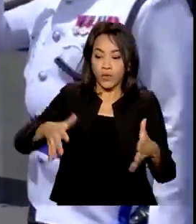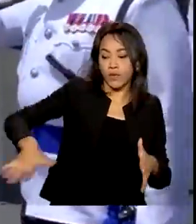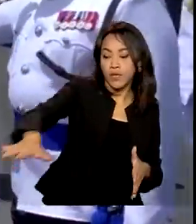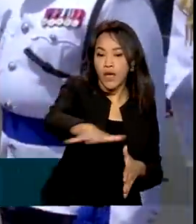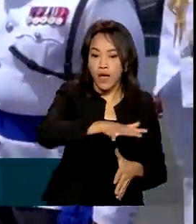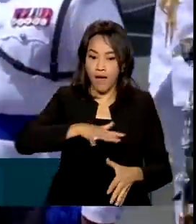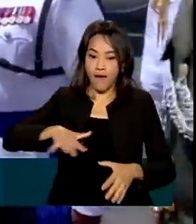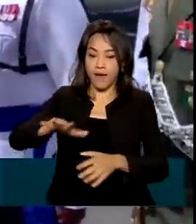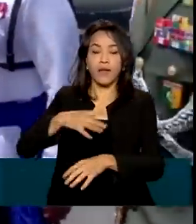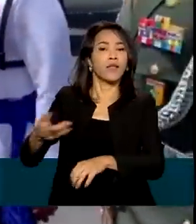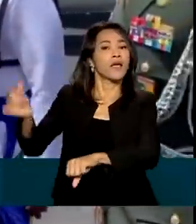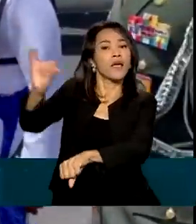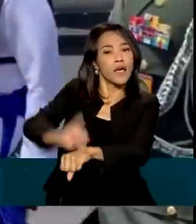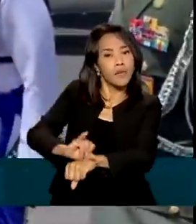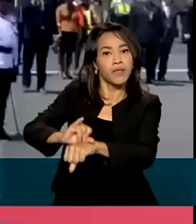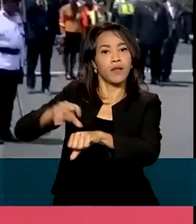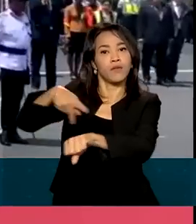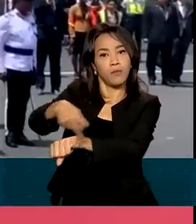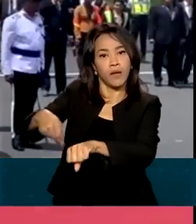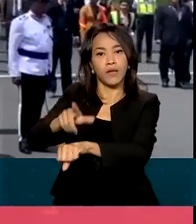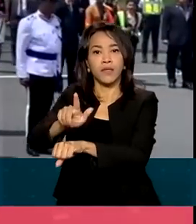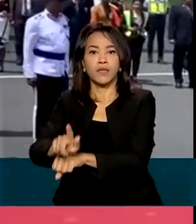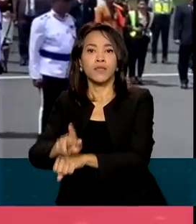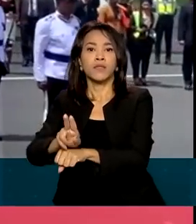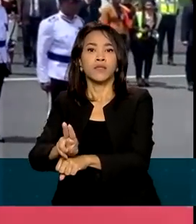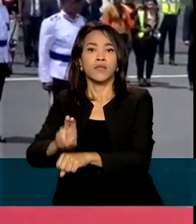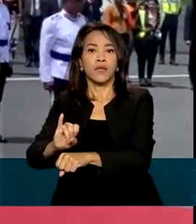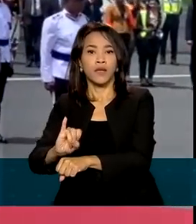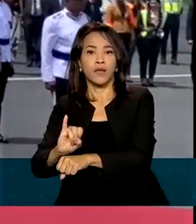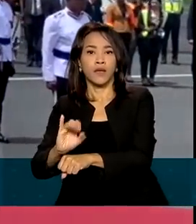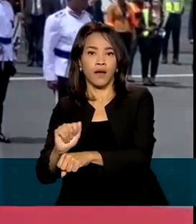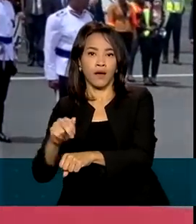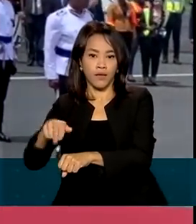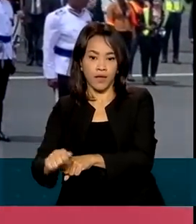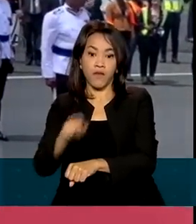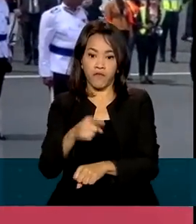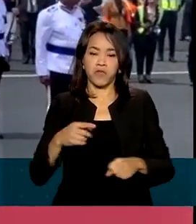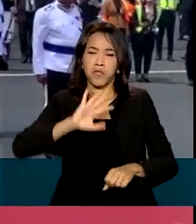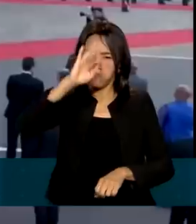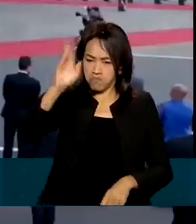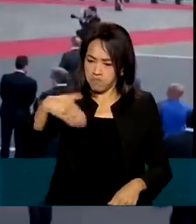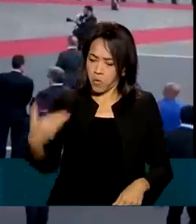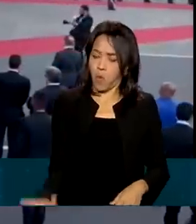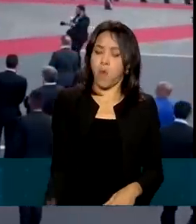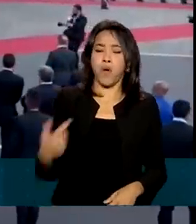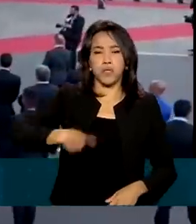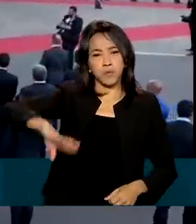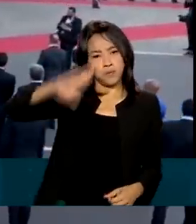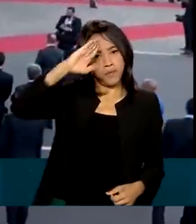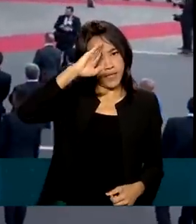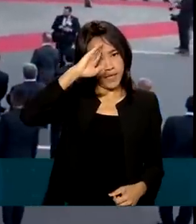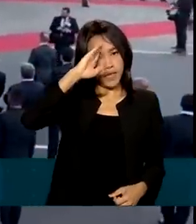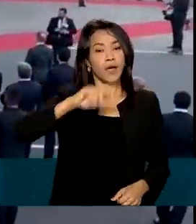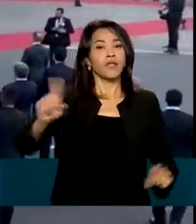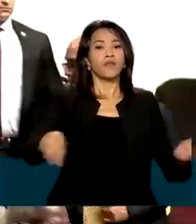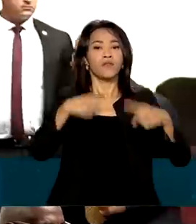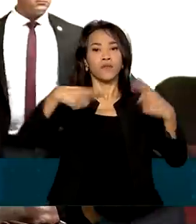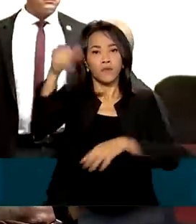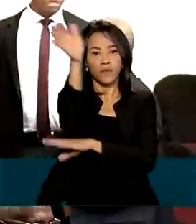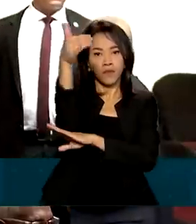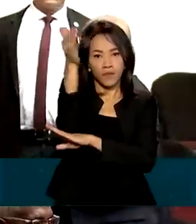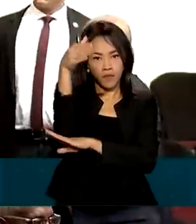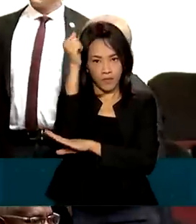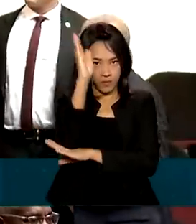capital da Guiana, o presidente Jair Bolsonaro foi recebido com honras militares e a execução do hino nacional brasileiro.